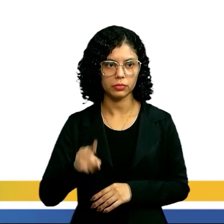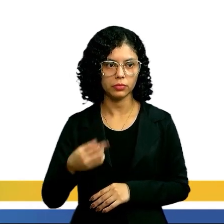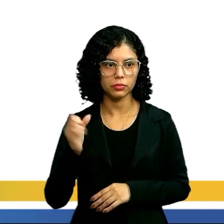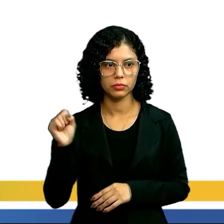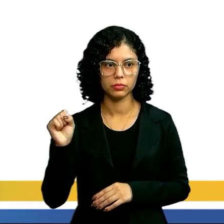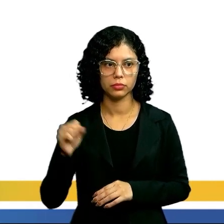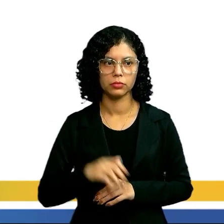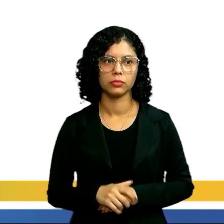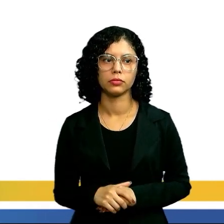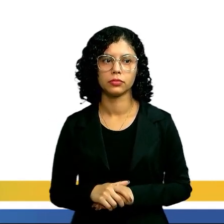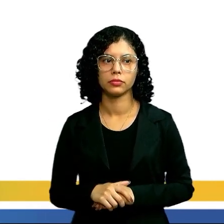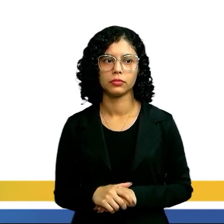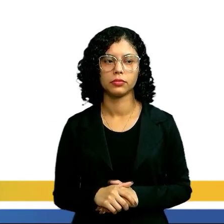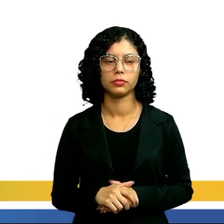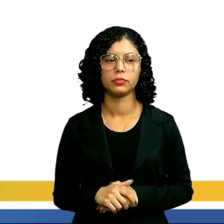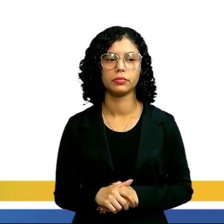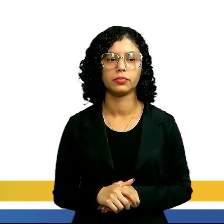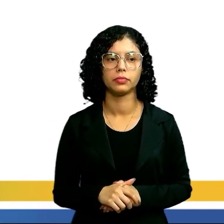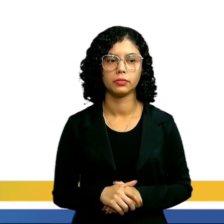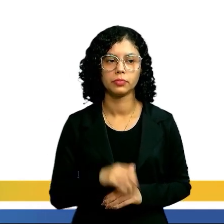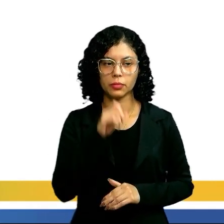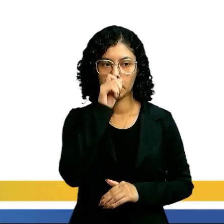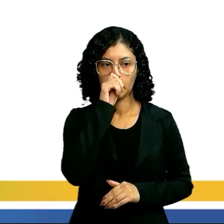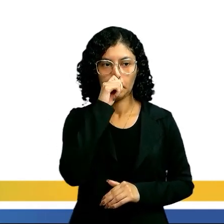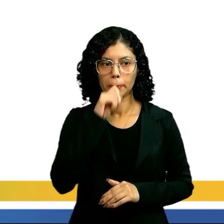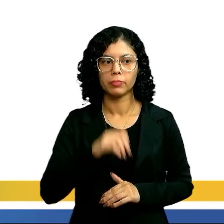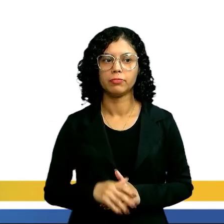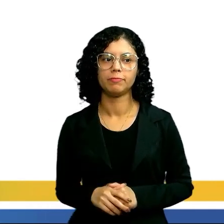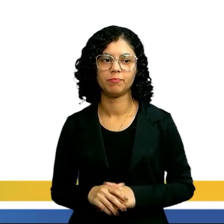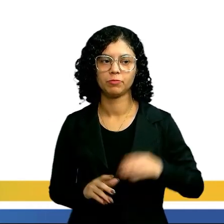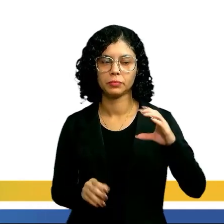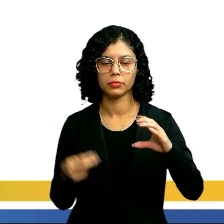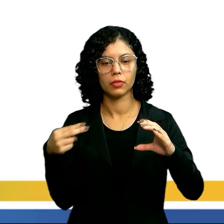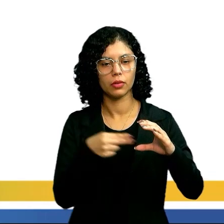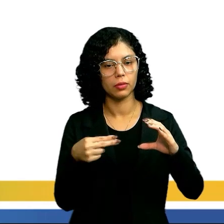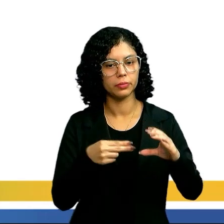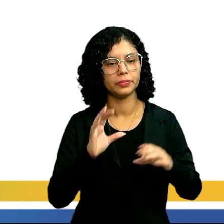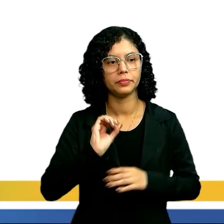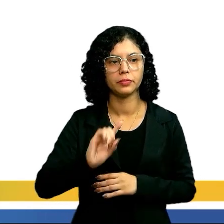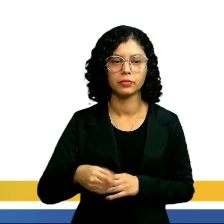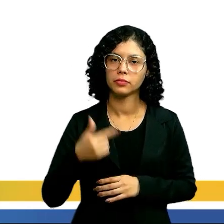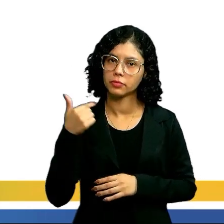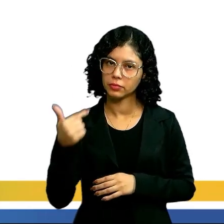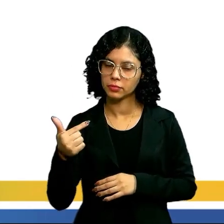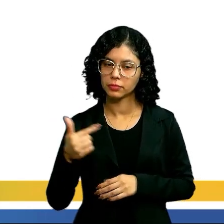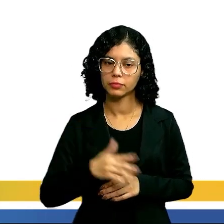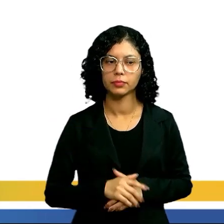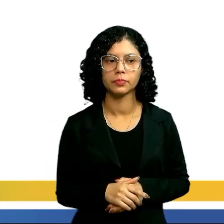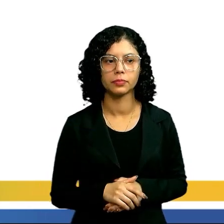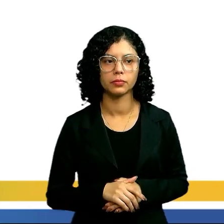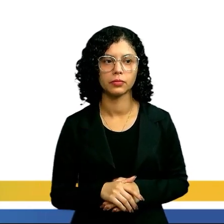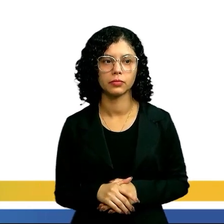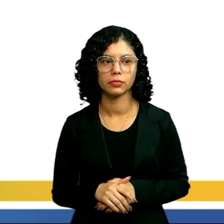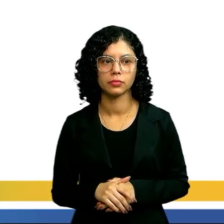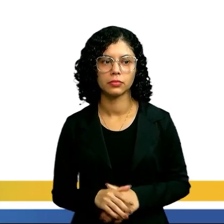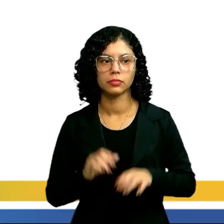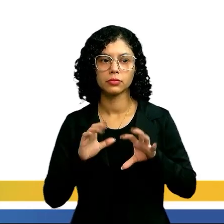menos 0,8. C é igual a 0,2.